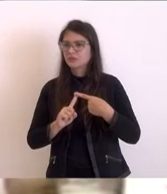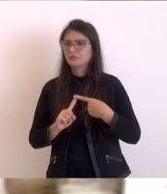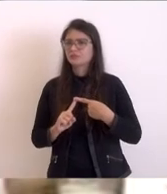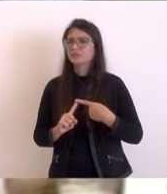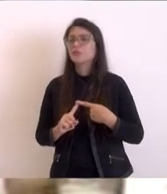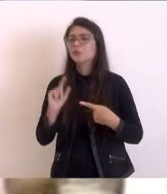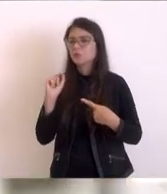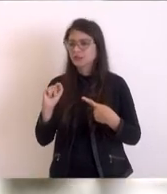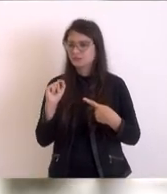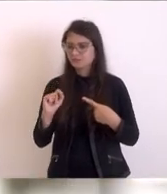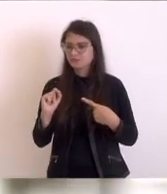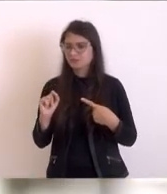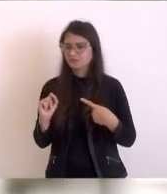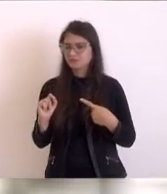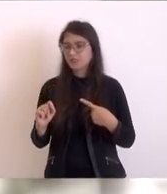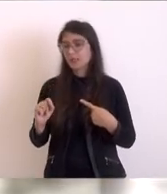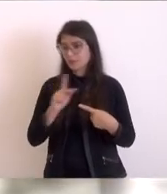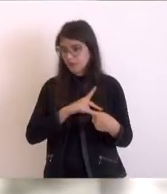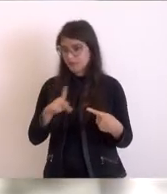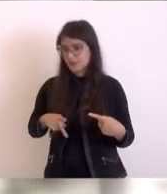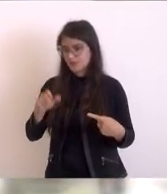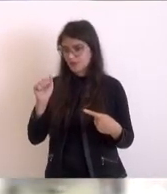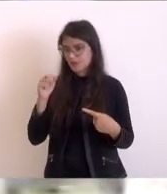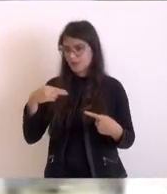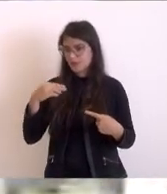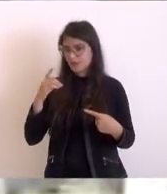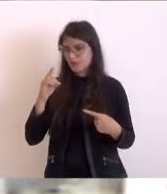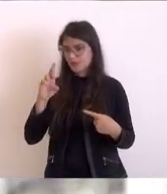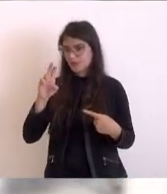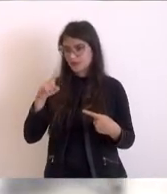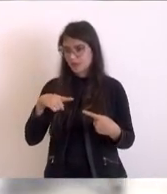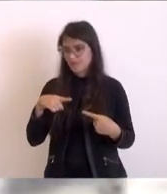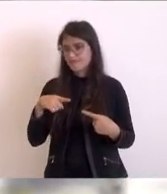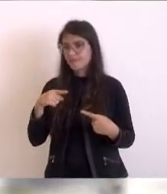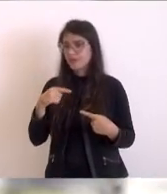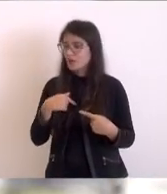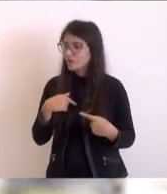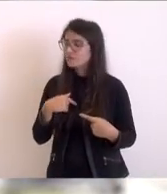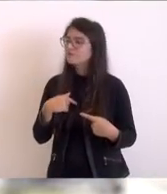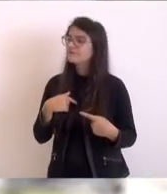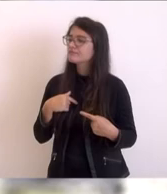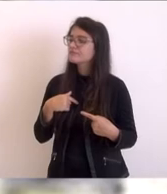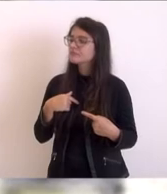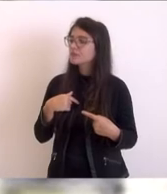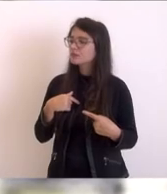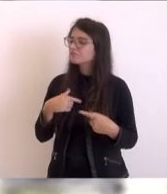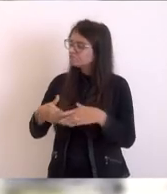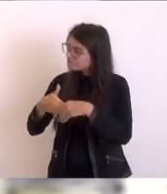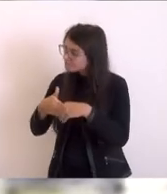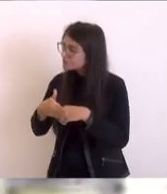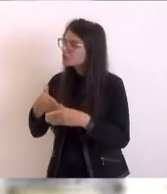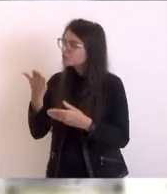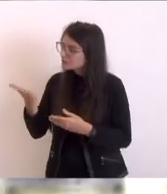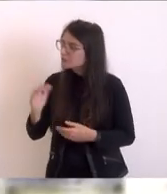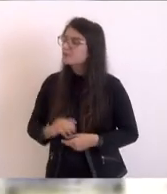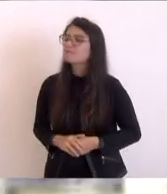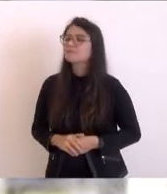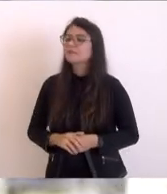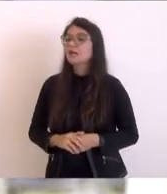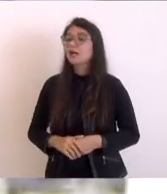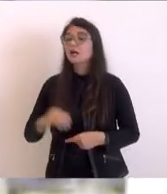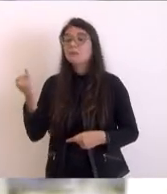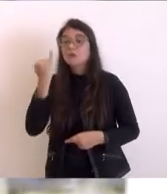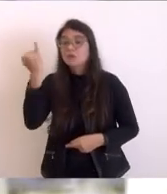vocês. Primeiro, presidente André, cumprimentando o senhor e já o saudando, muito ressaltar a importância do papel